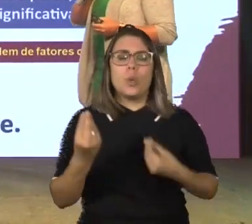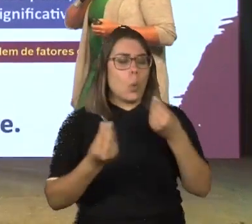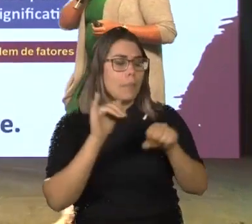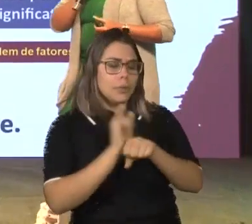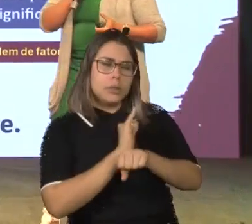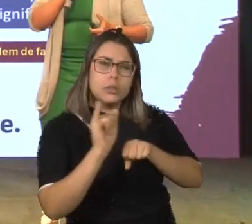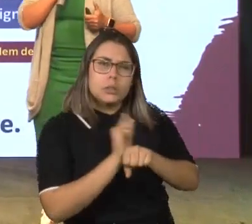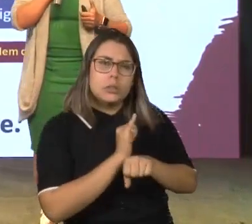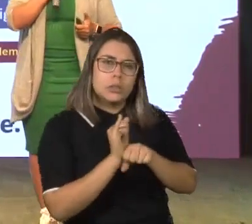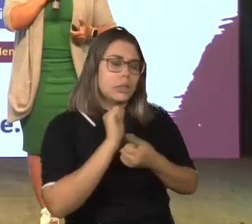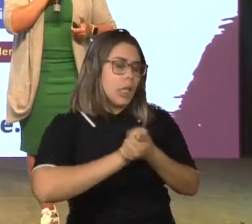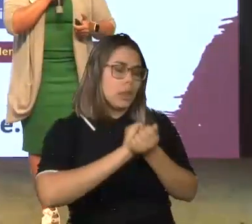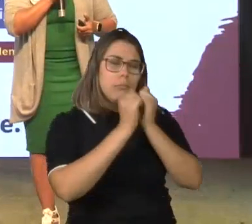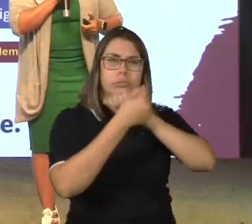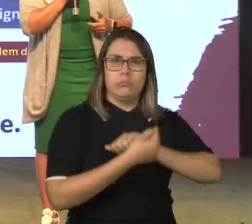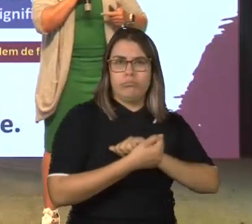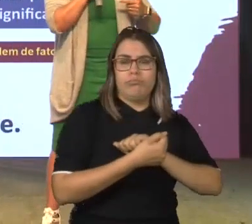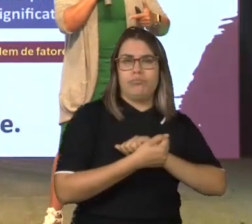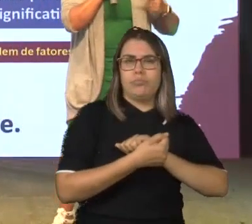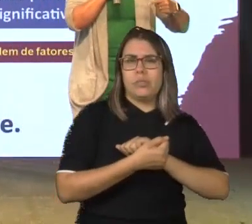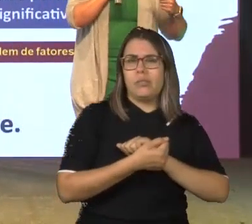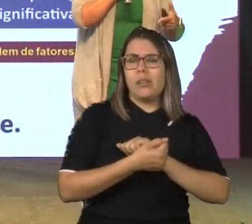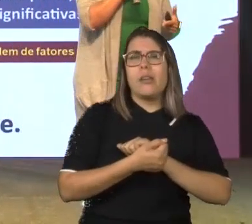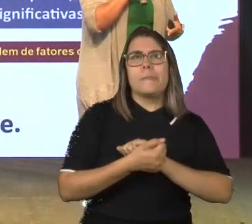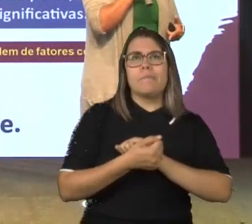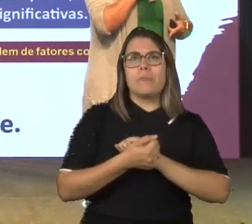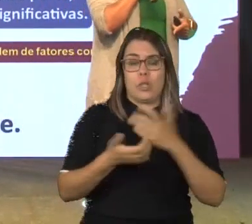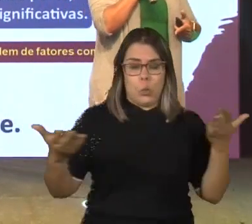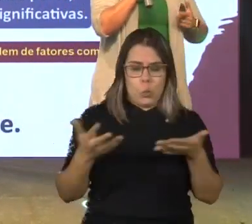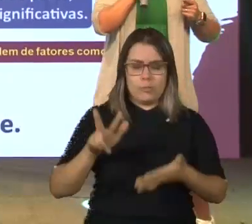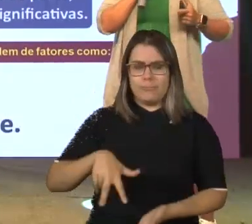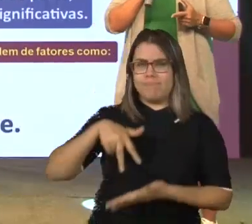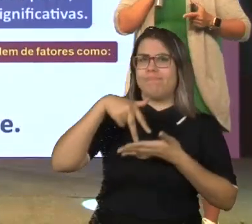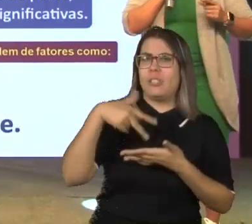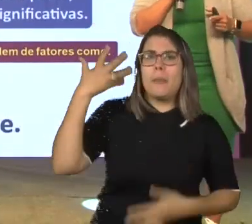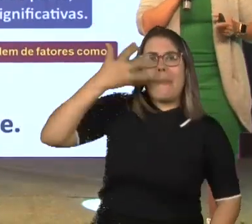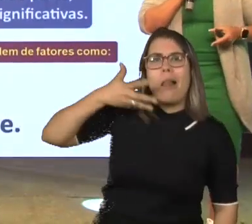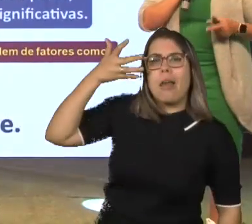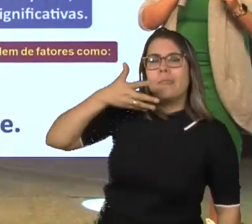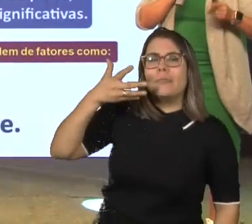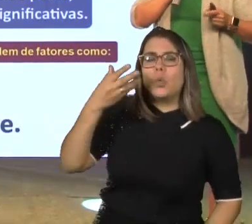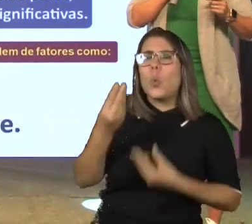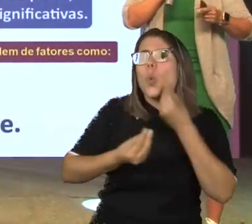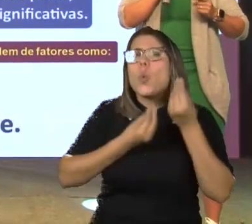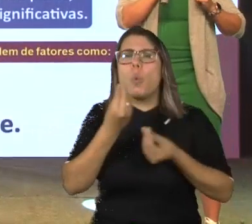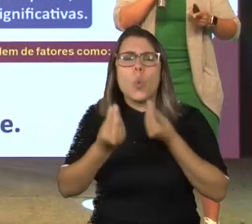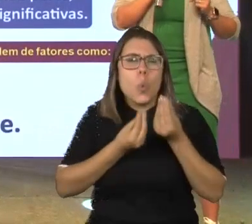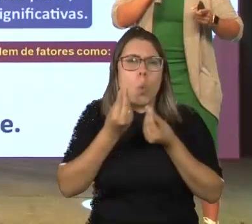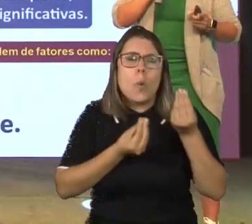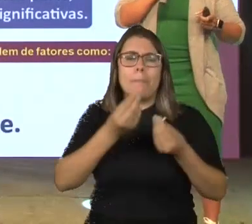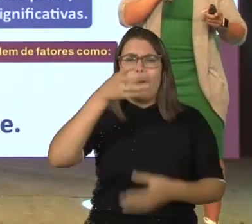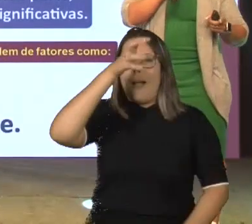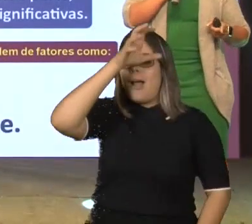trabalha de forma adaptativa, e a gente vem para o tema dessa palestra, que é a alfabetização para deficiências de